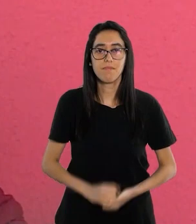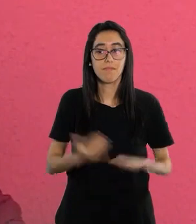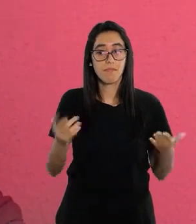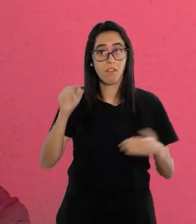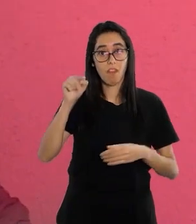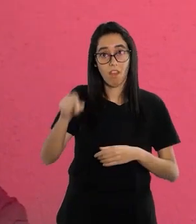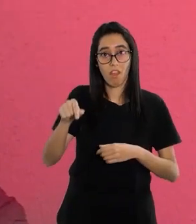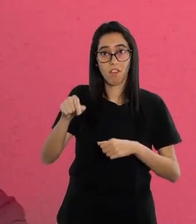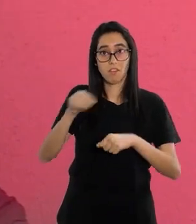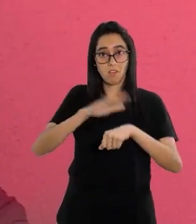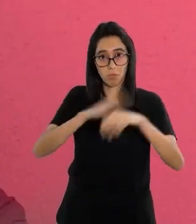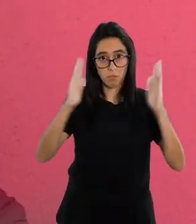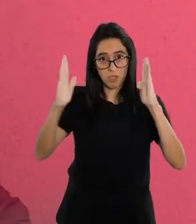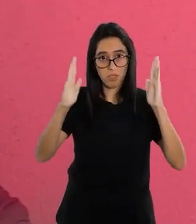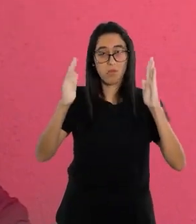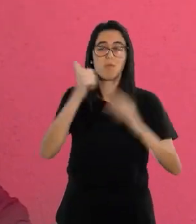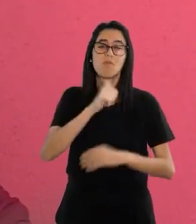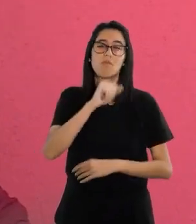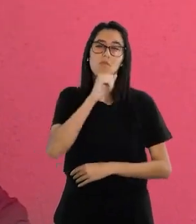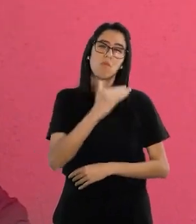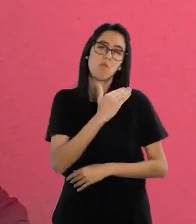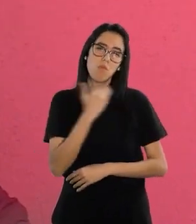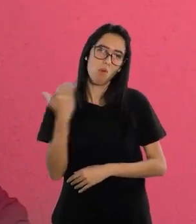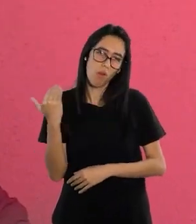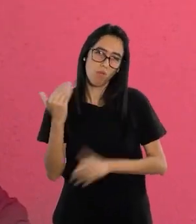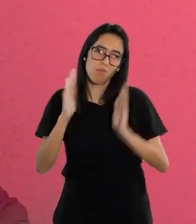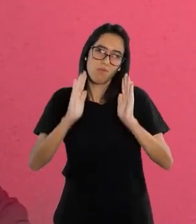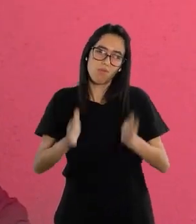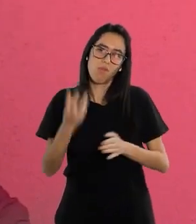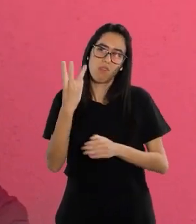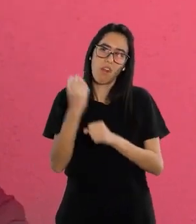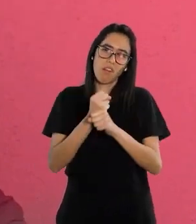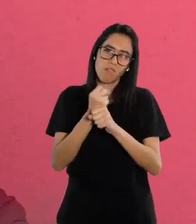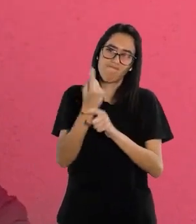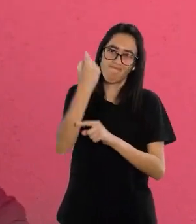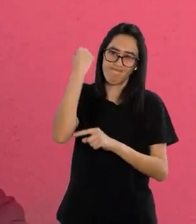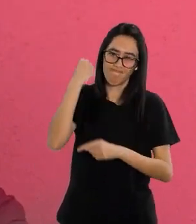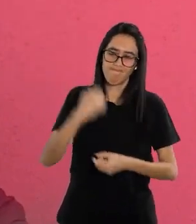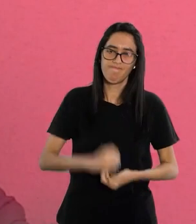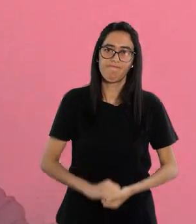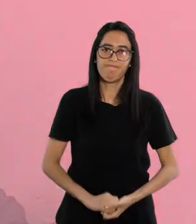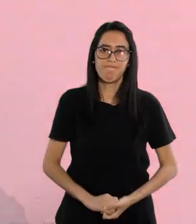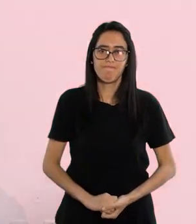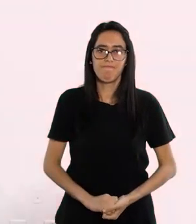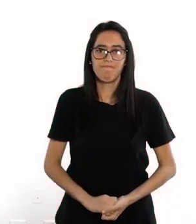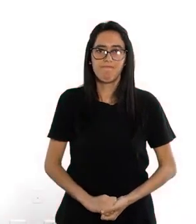E nesse período eu perdi minha mãe. Faz três anos.